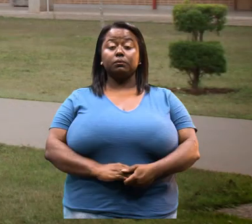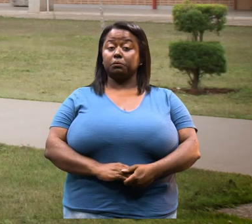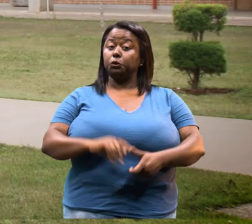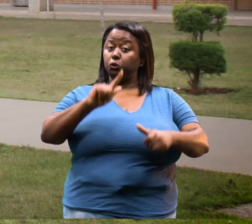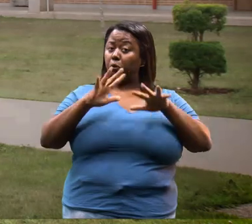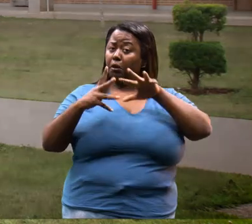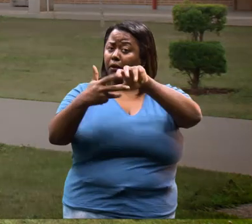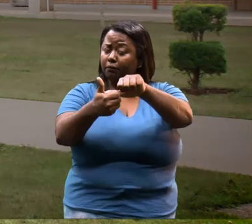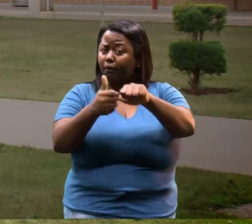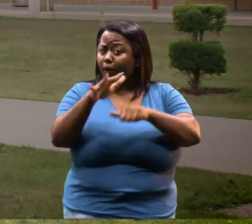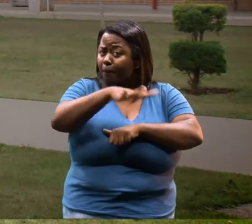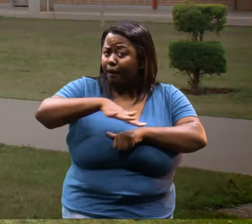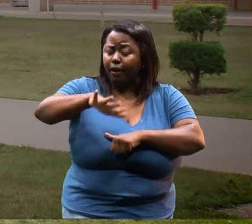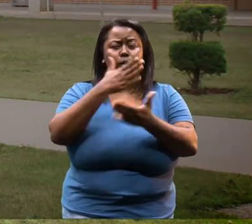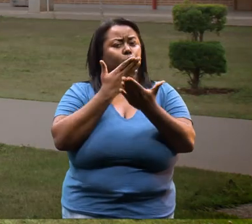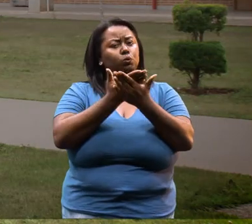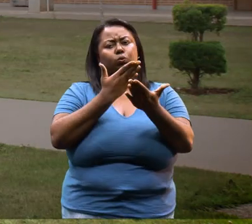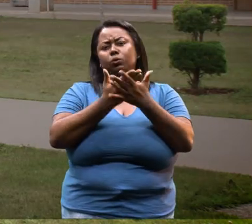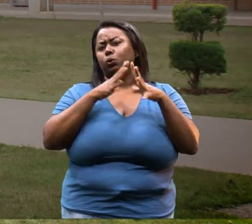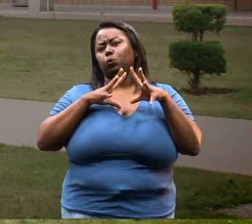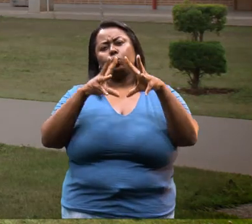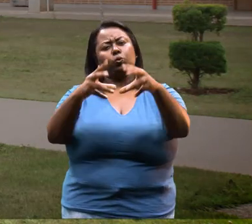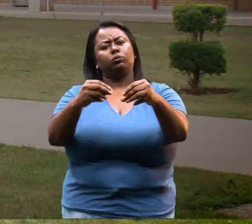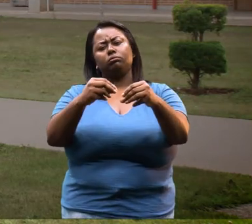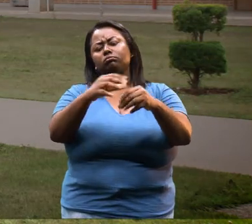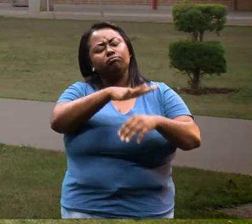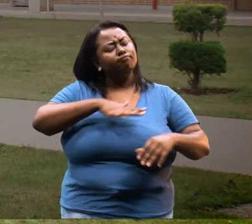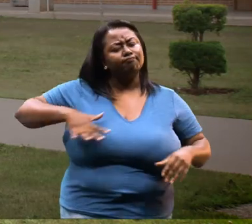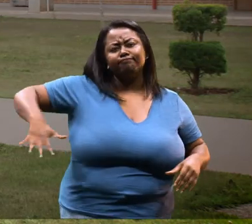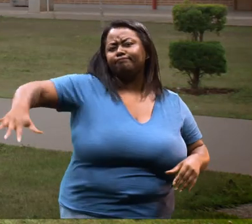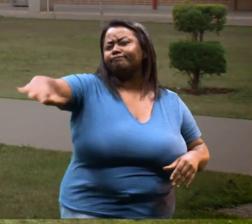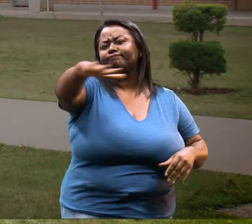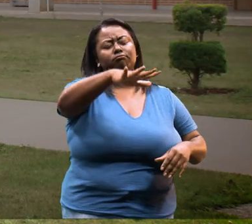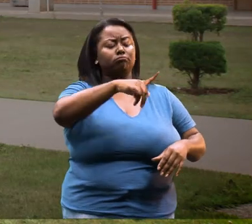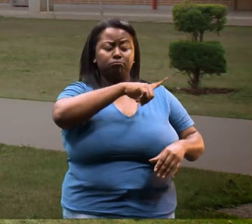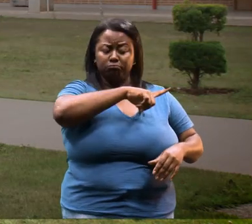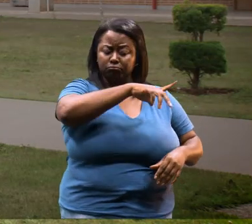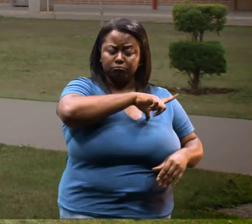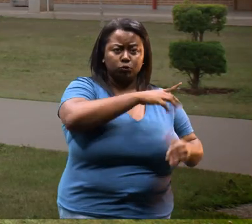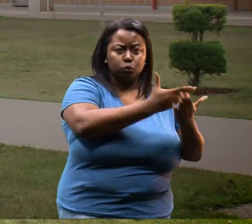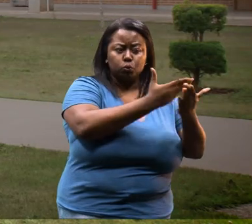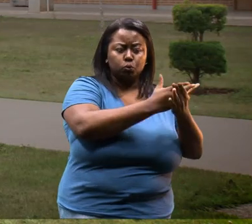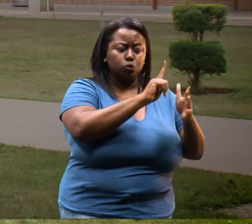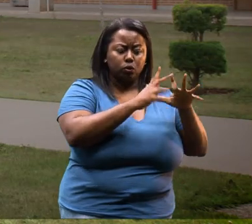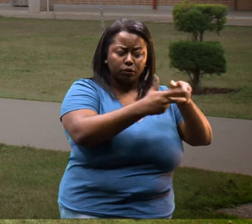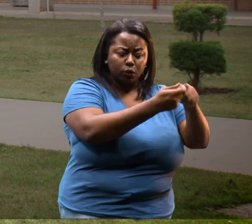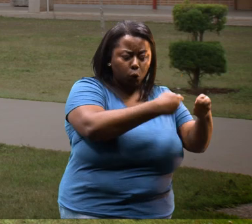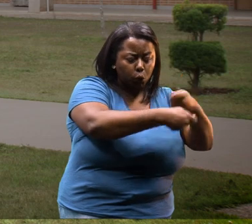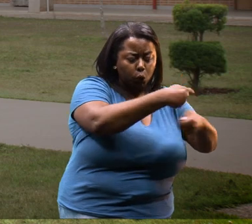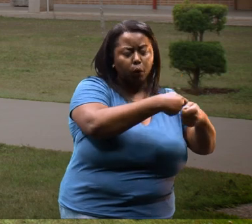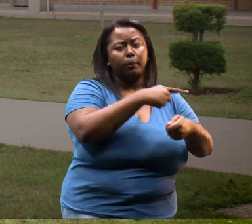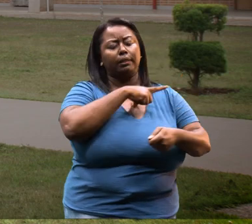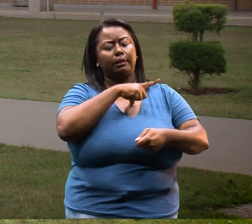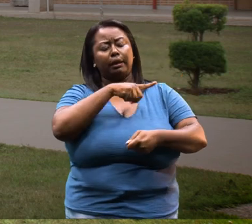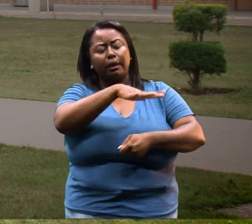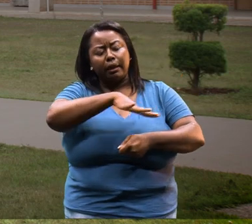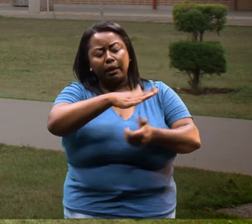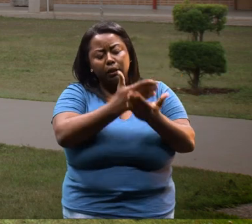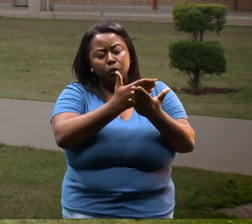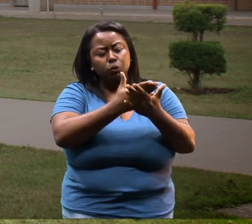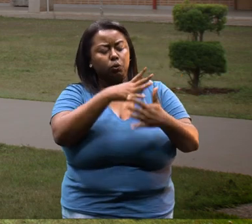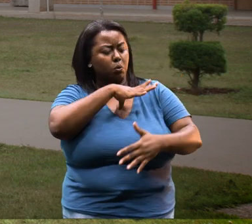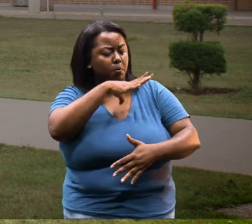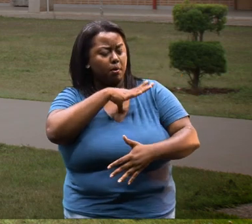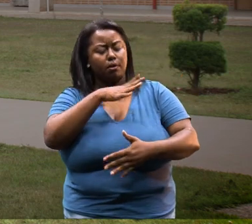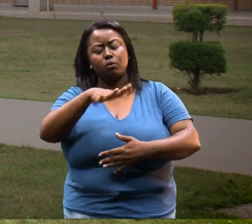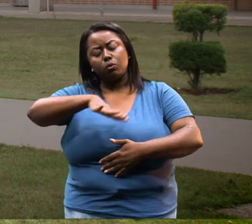A gente fala que a geografia estuda tudo, estuda tudo que está no espaço. Então ela estuda a geografia econômica, a gente tem o lado econômico,